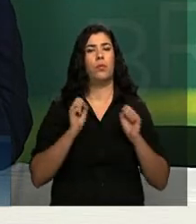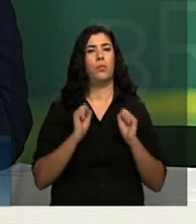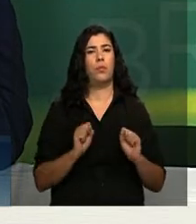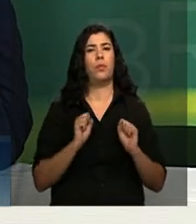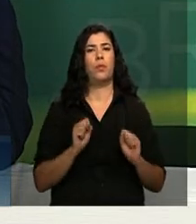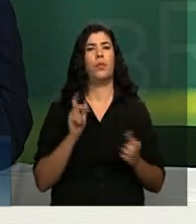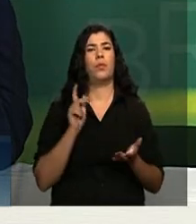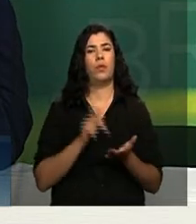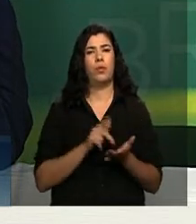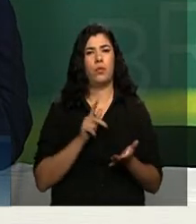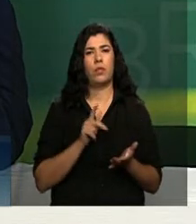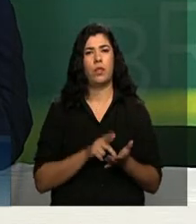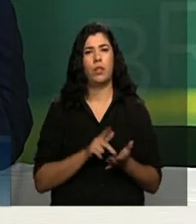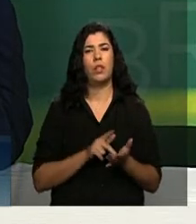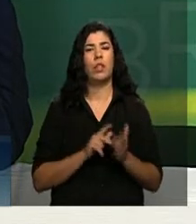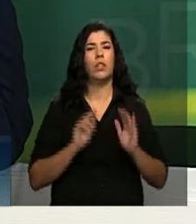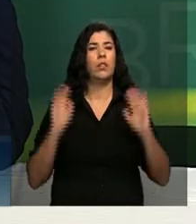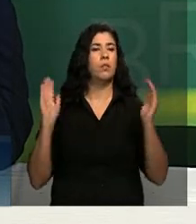possa blindar